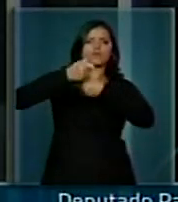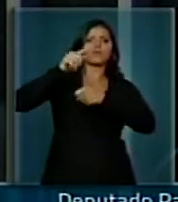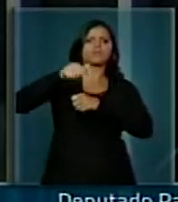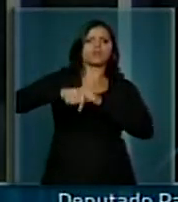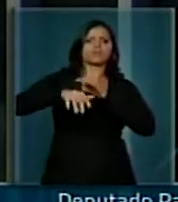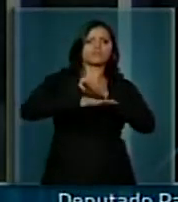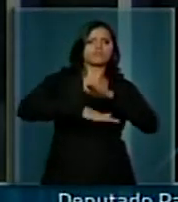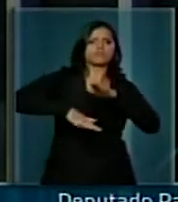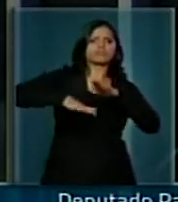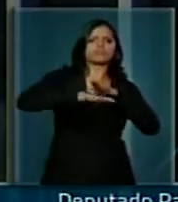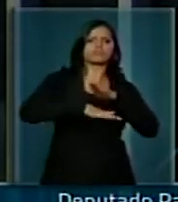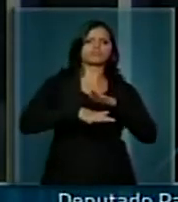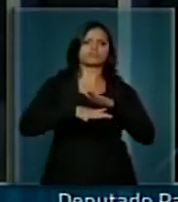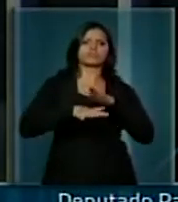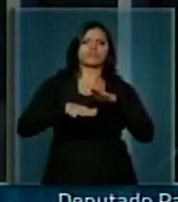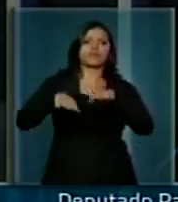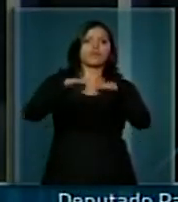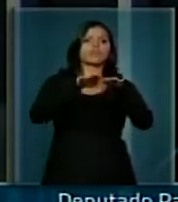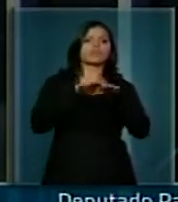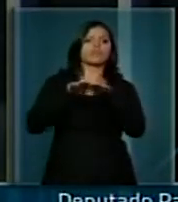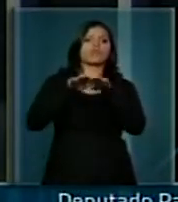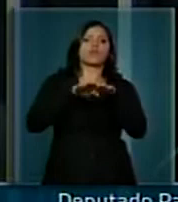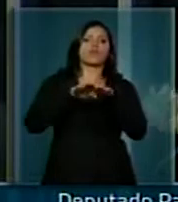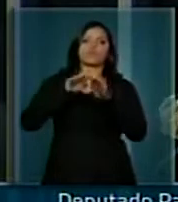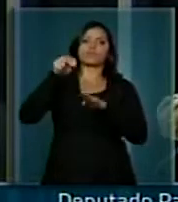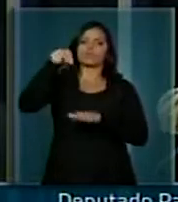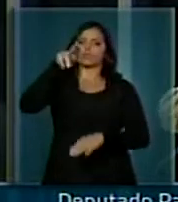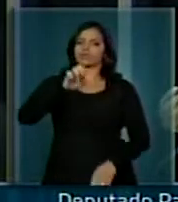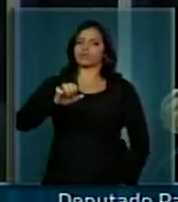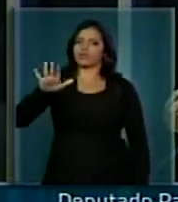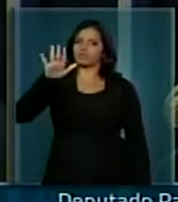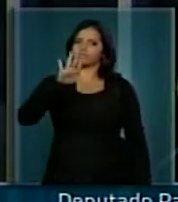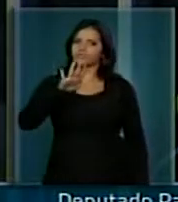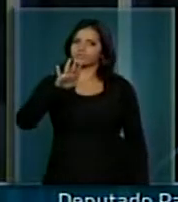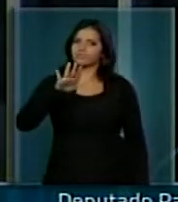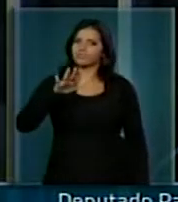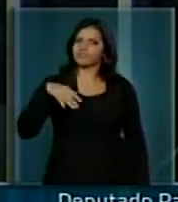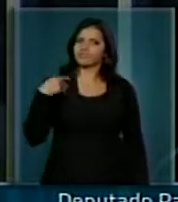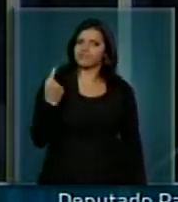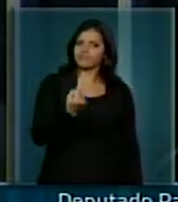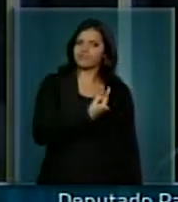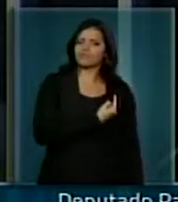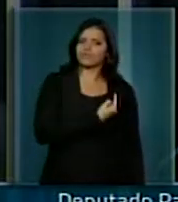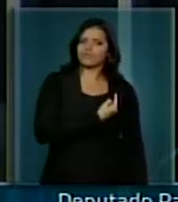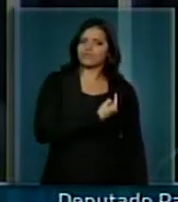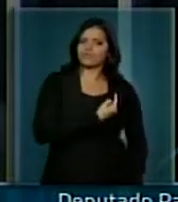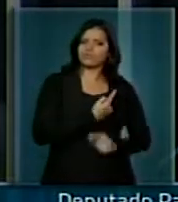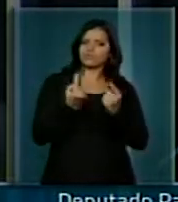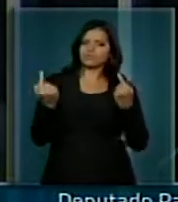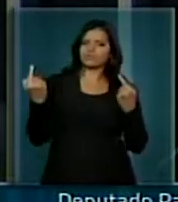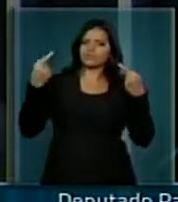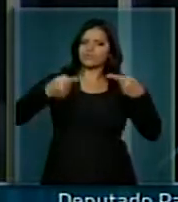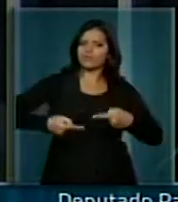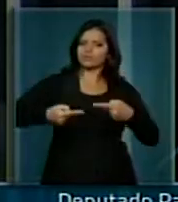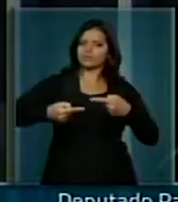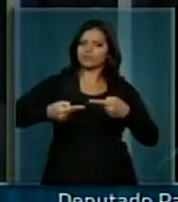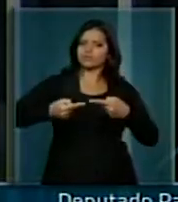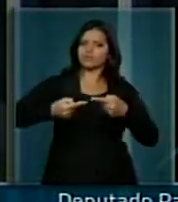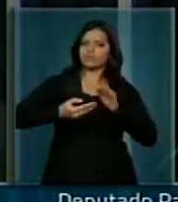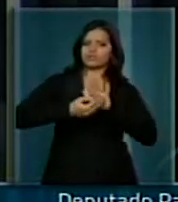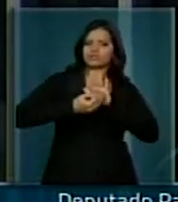são absolutamente iguais aos do nordeste. Nós somos contra a